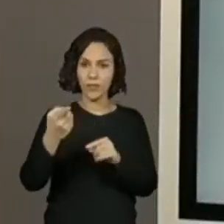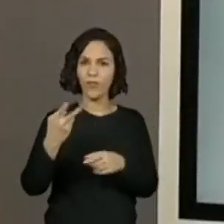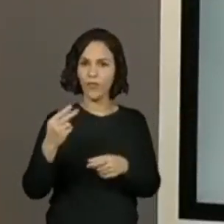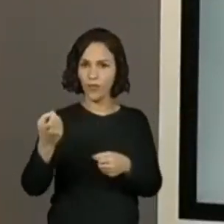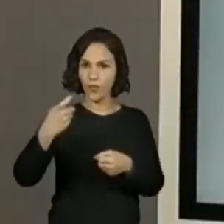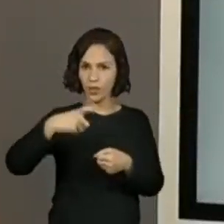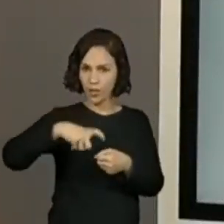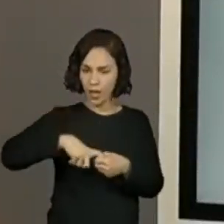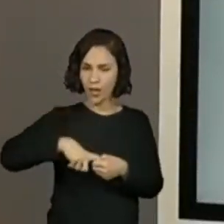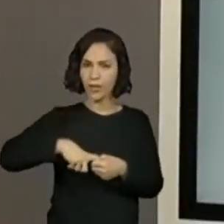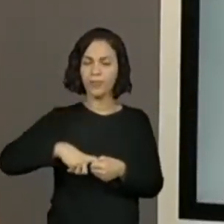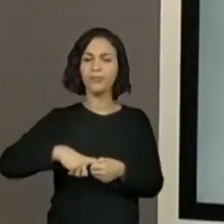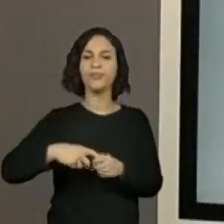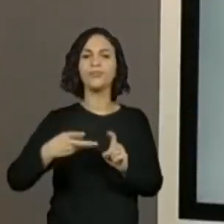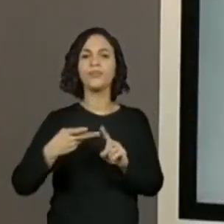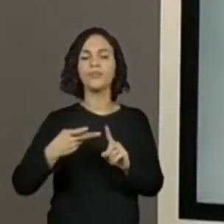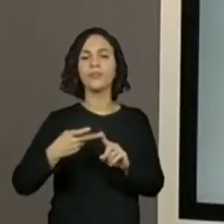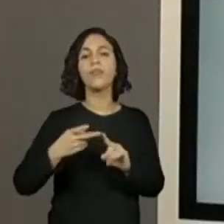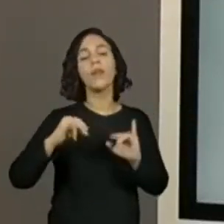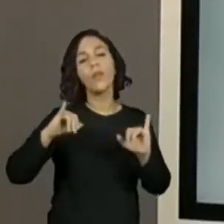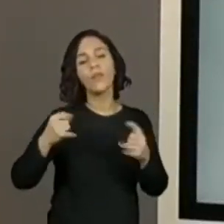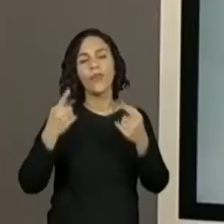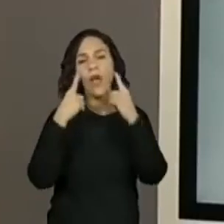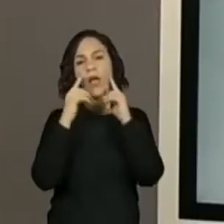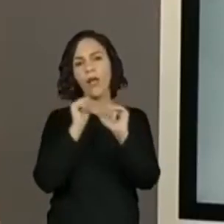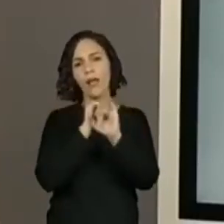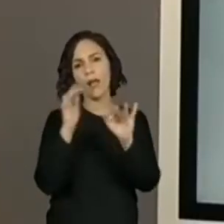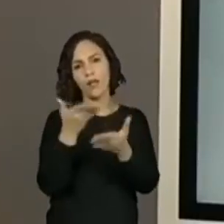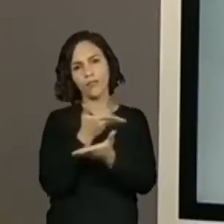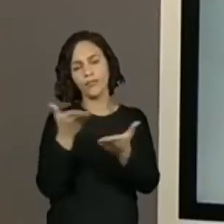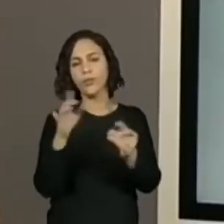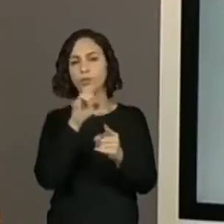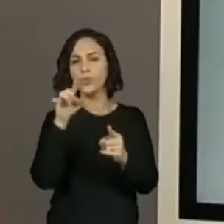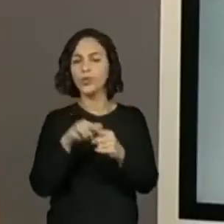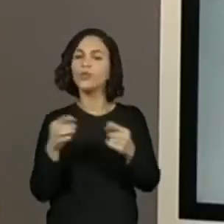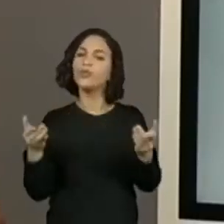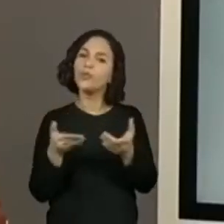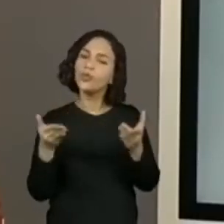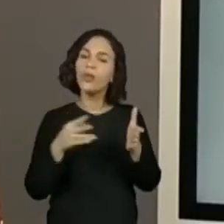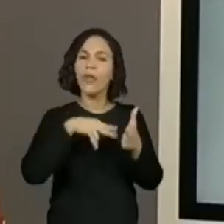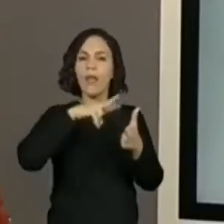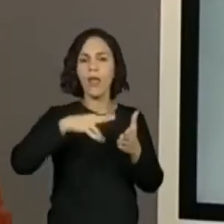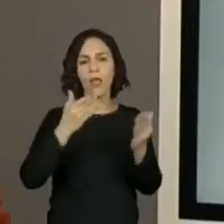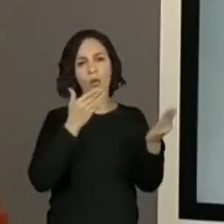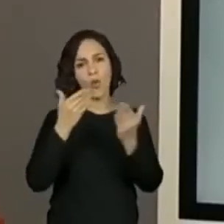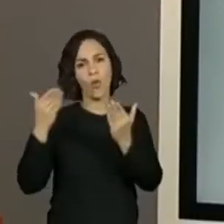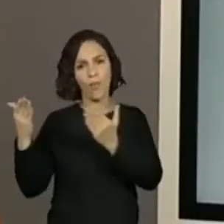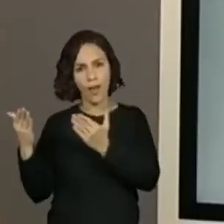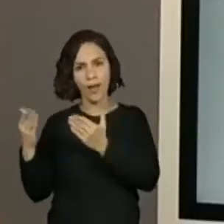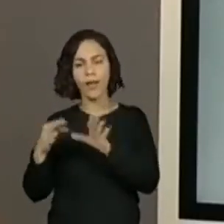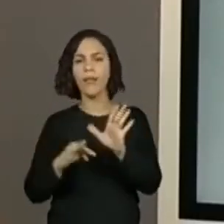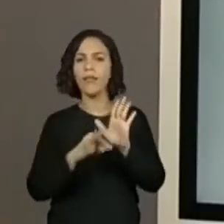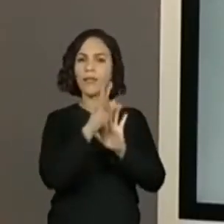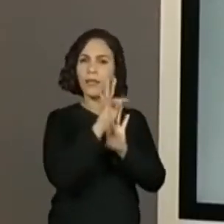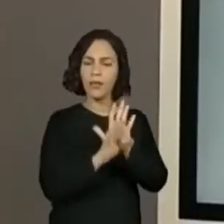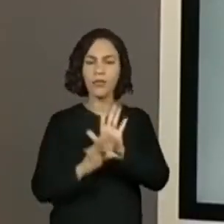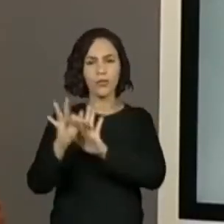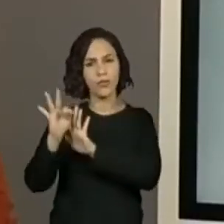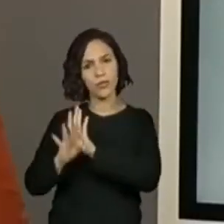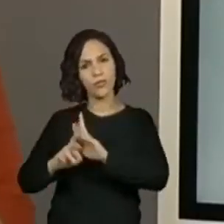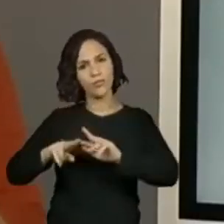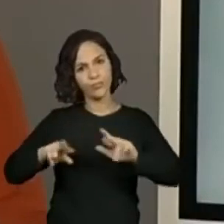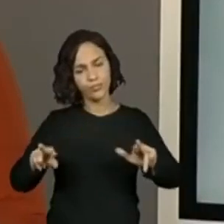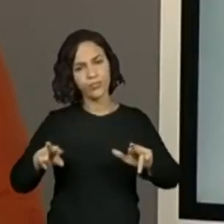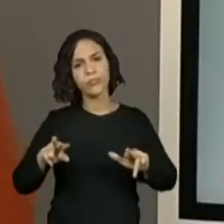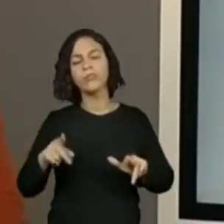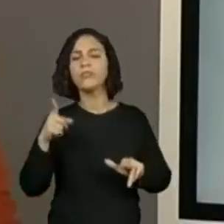volta com o segundo momento, que tenha ficado bem claro para vocês. Qual é objetivo hoje? Ler e comparar diferentes tipos de textos, tá bom? Buscando